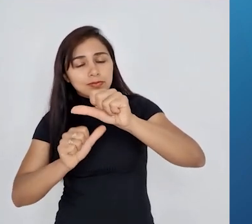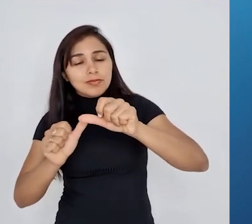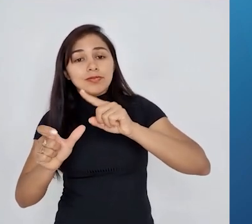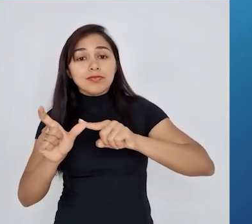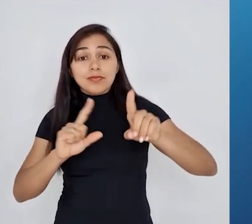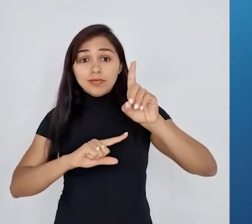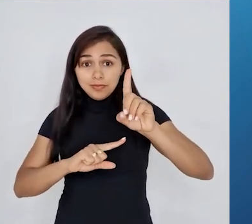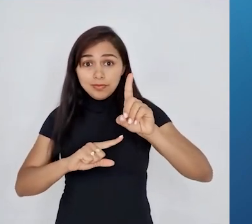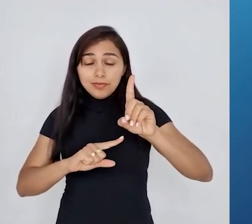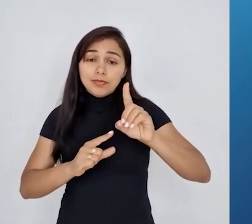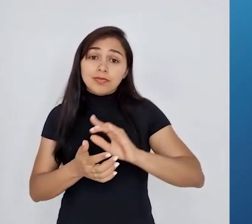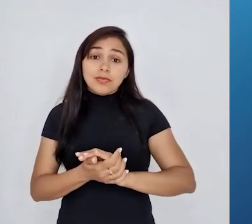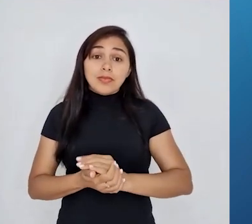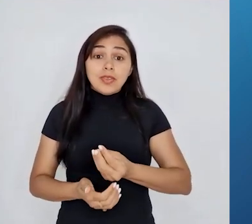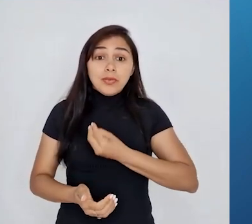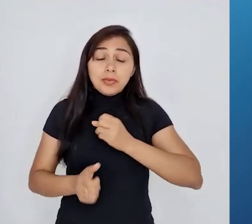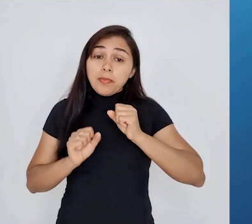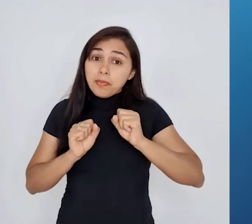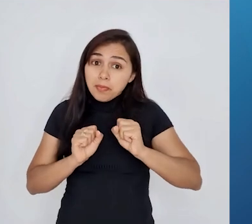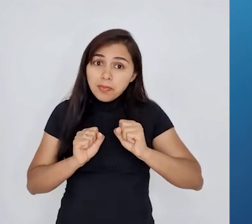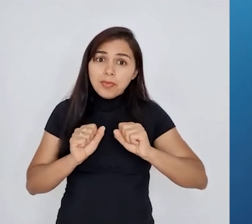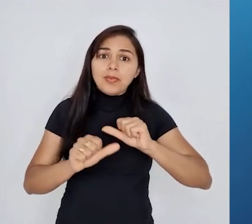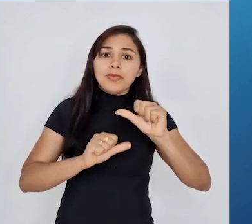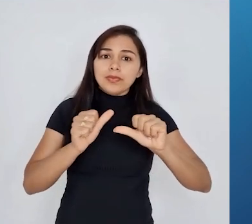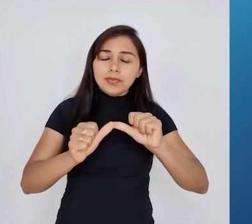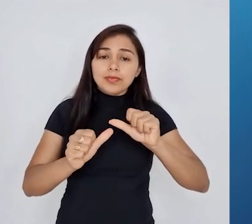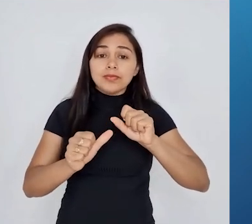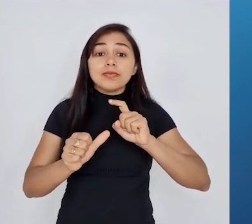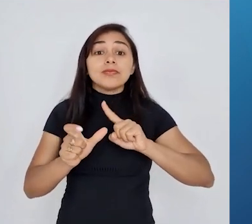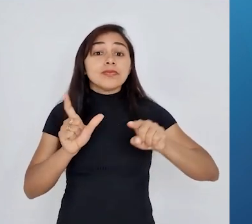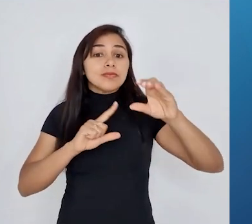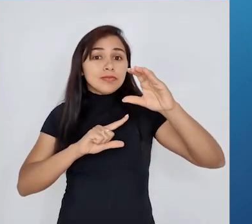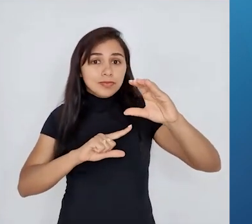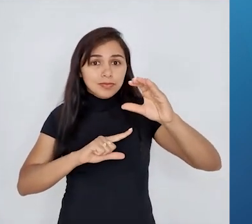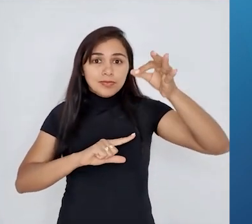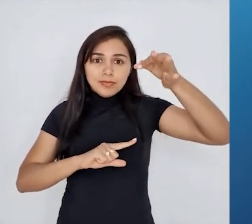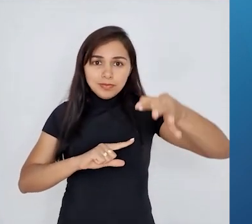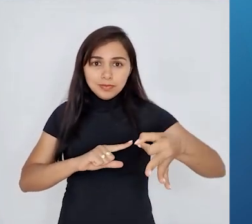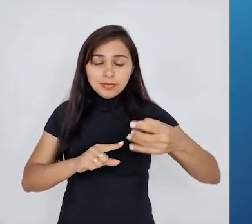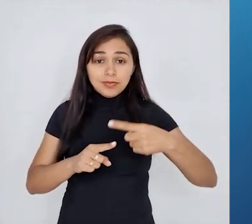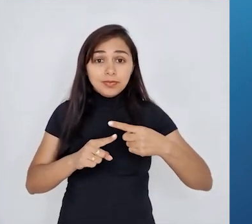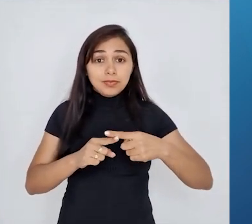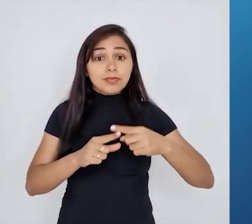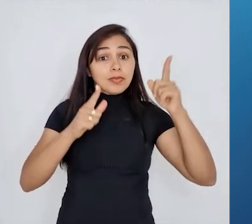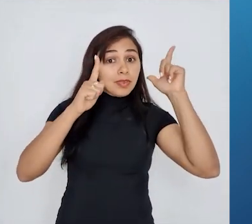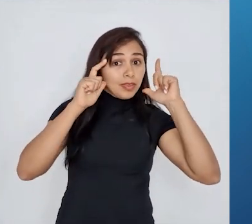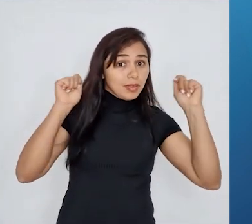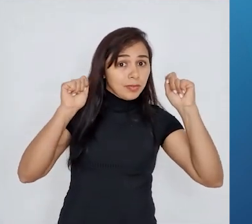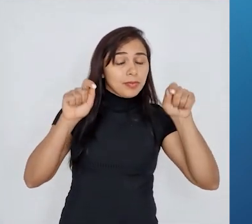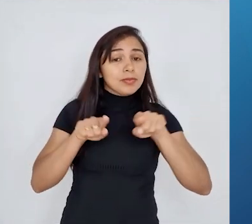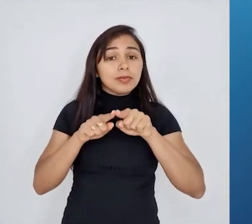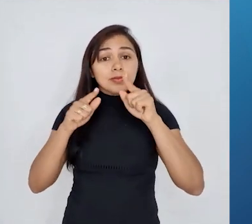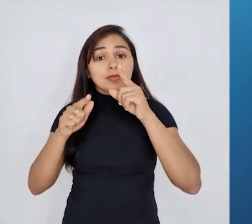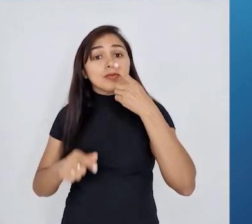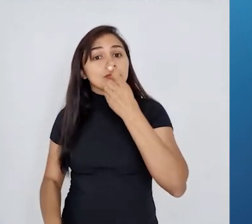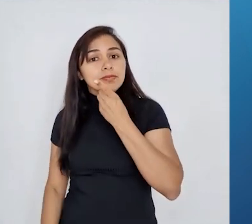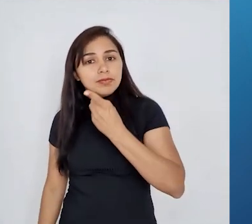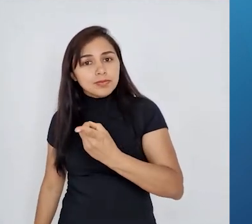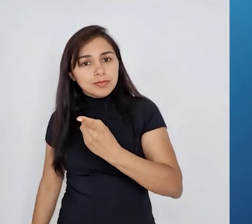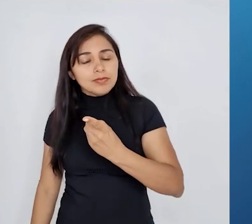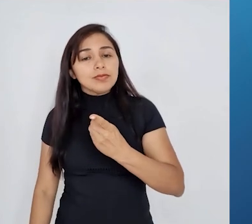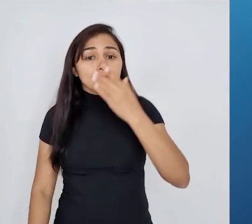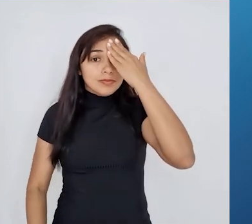Então, a nossa alternativa correta aqui é a letra C. Então, tanto Lamarck quanto Darwin, eles concordavam que as espécies